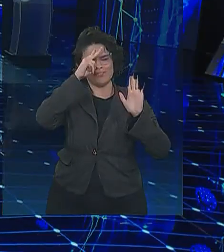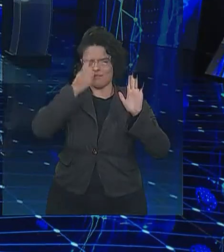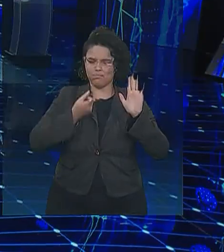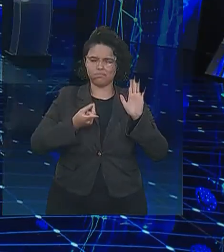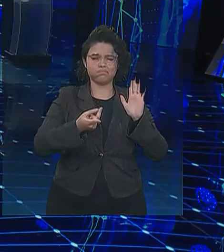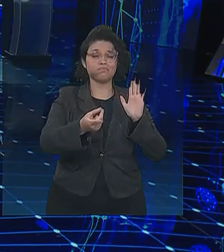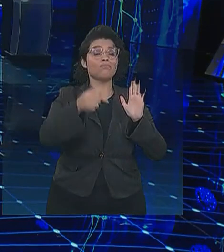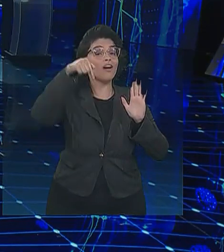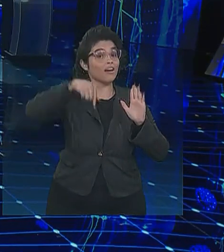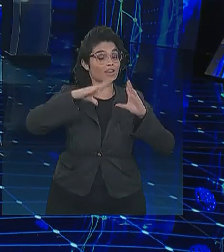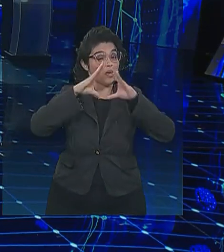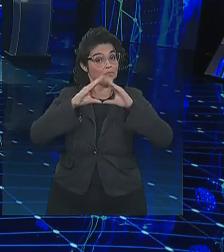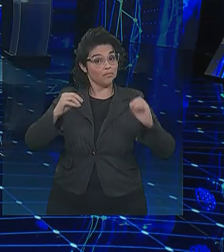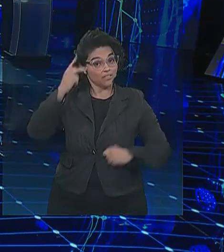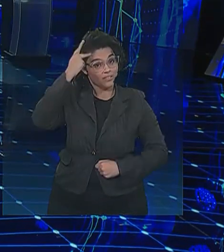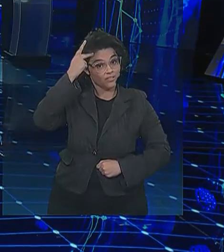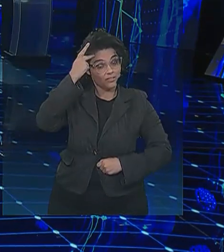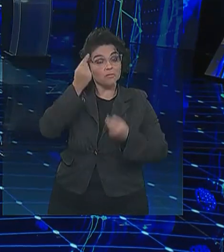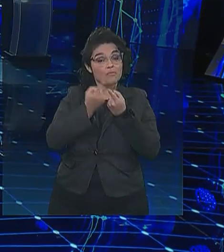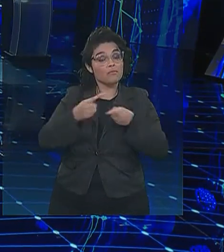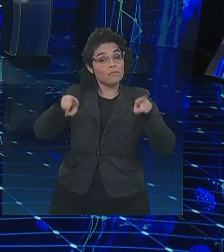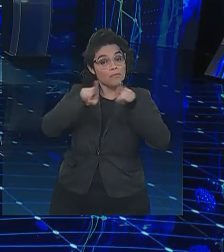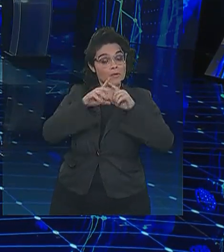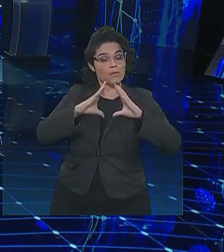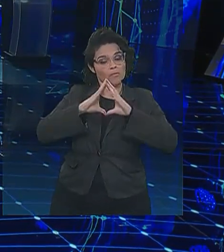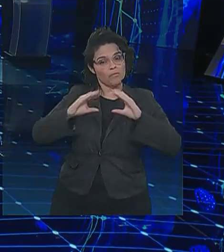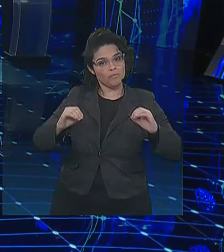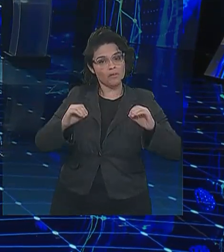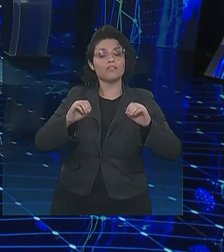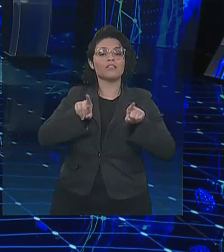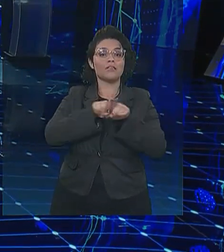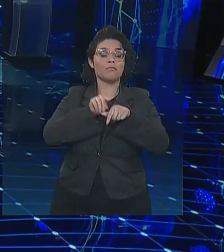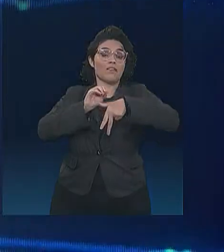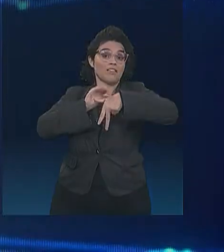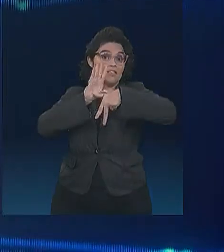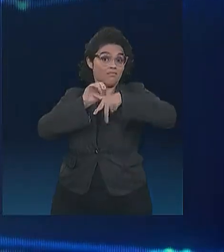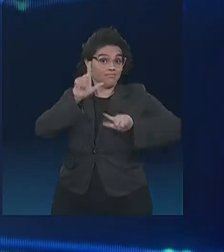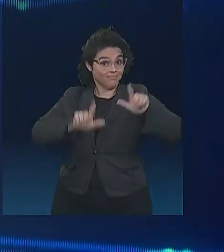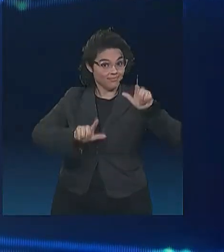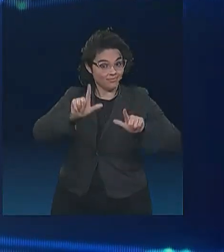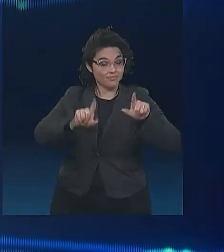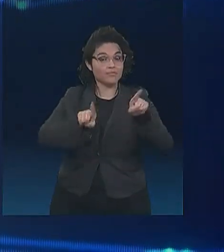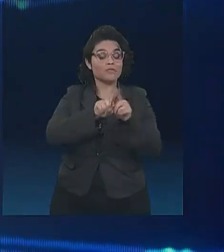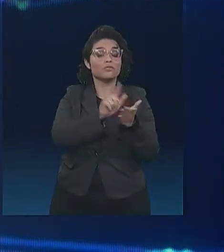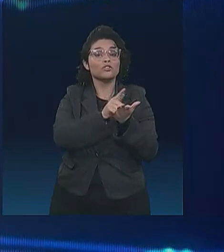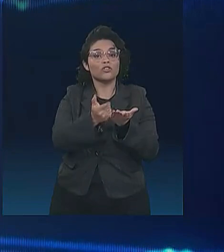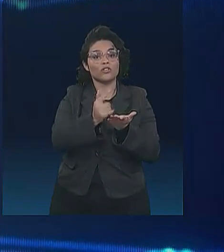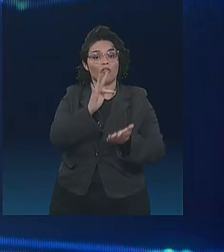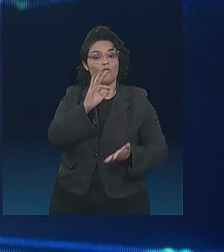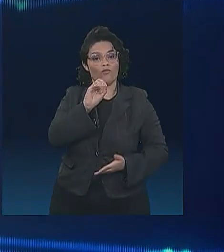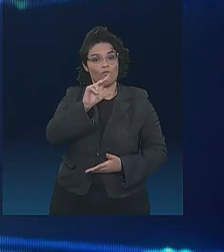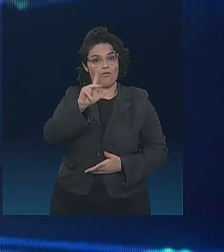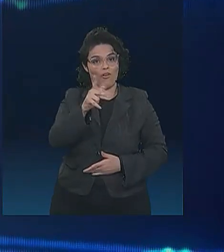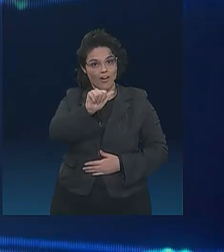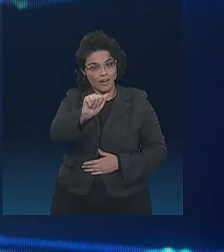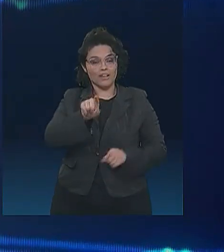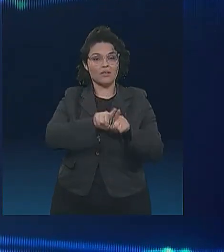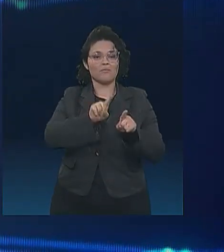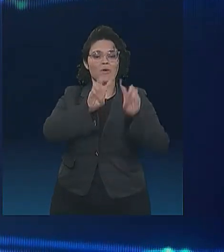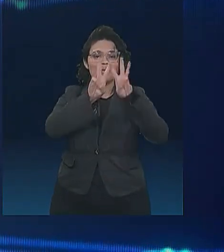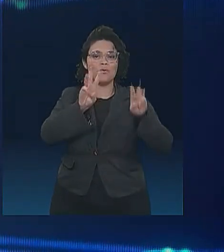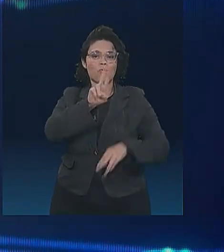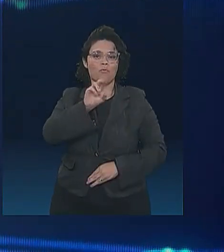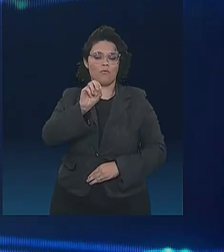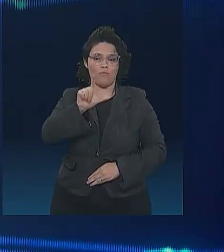em São Paulo, numa parceria do Grupo Bandeirantes com a TV Cultura. O jornal Folha de São Paulo e o UOL começa, nesse